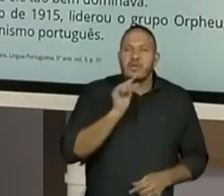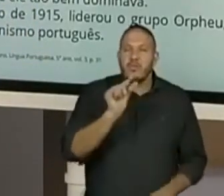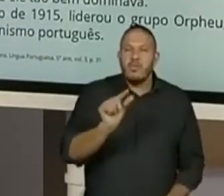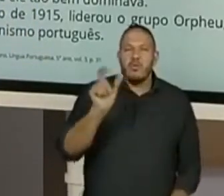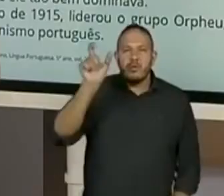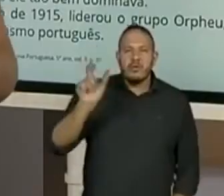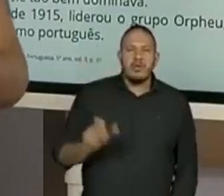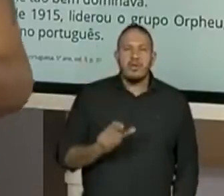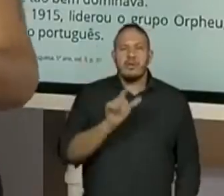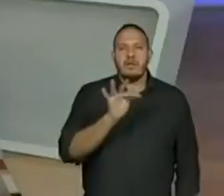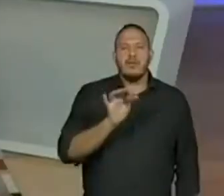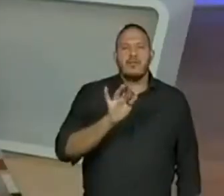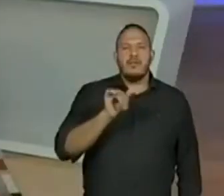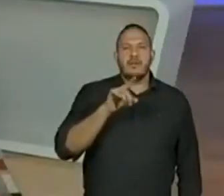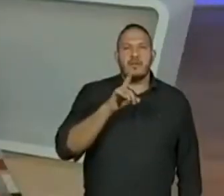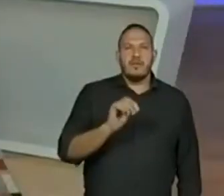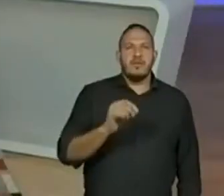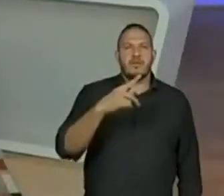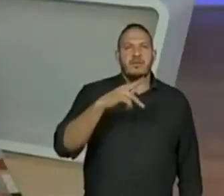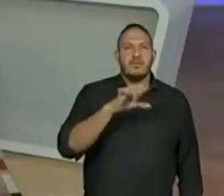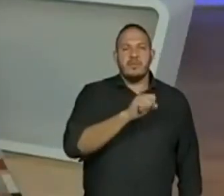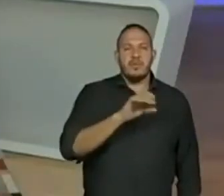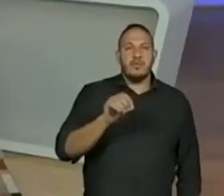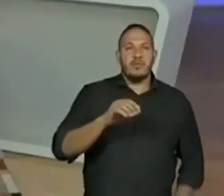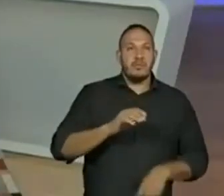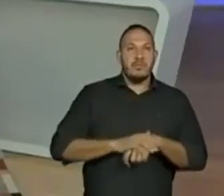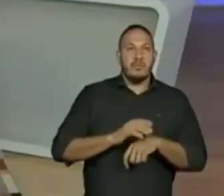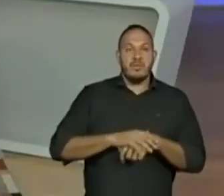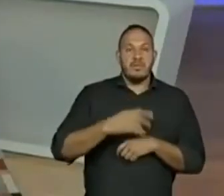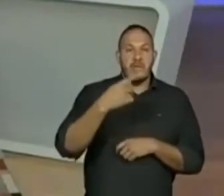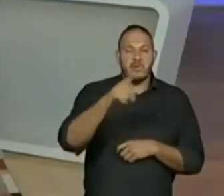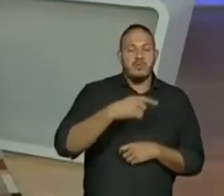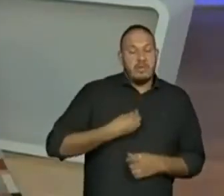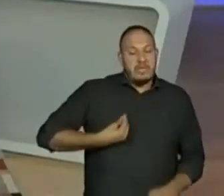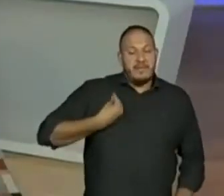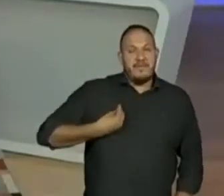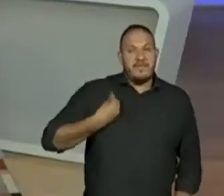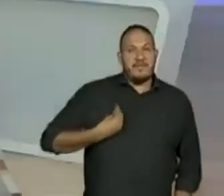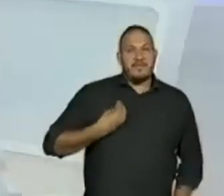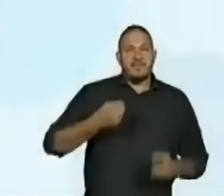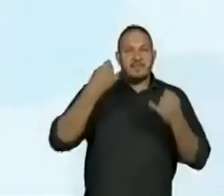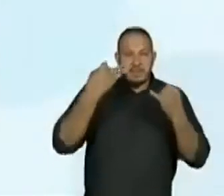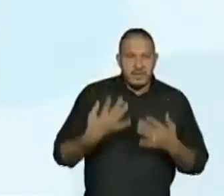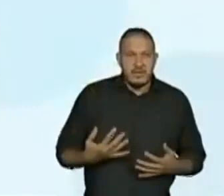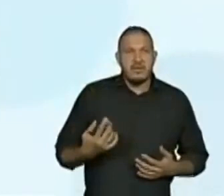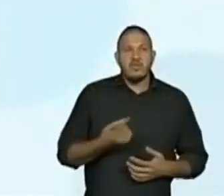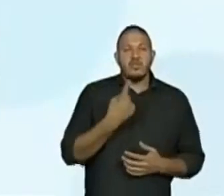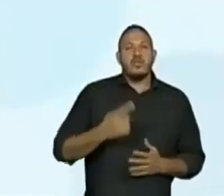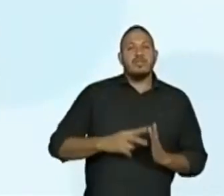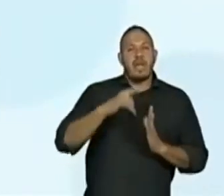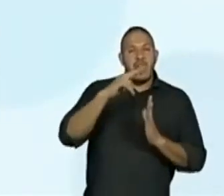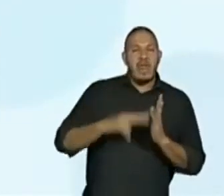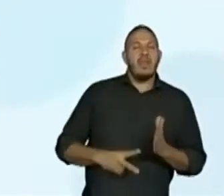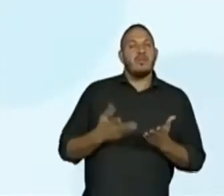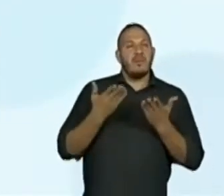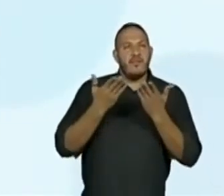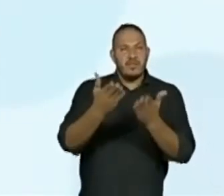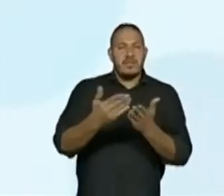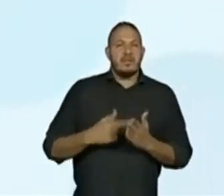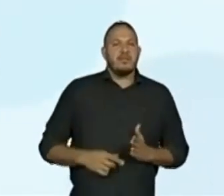Fernando Pessoa, através da sua biografia. Então, vamos lá. Texto pra vocês.